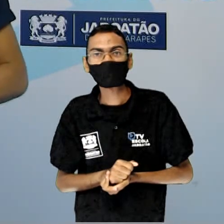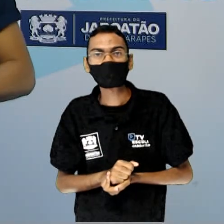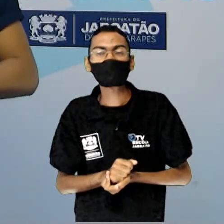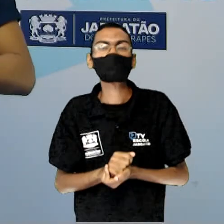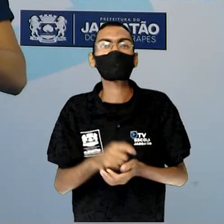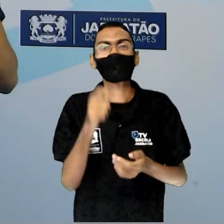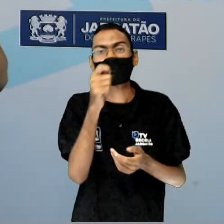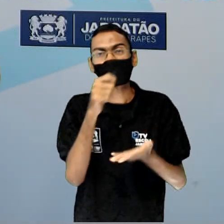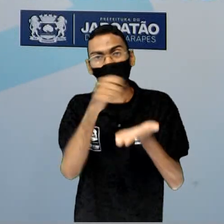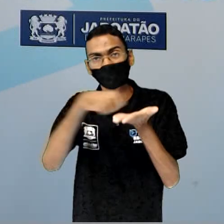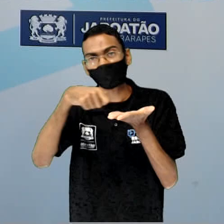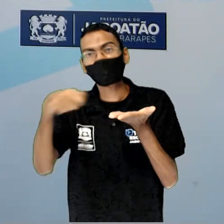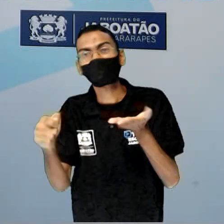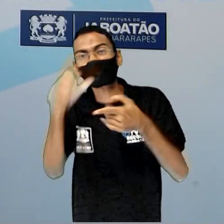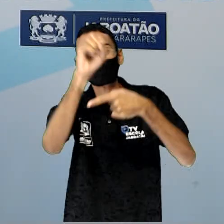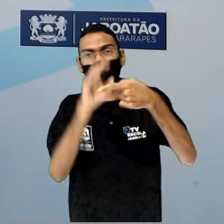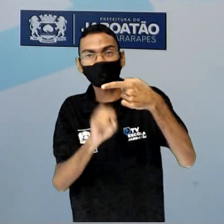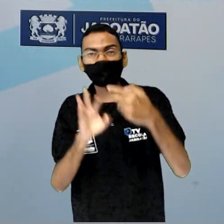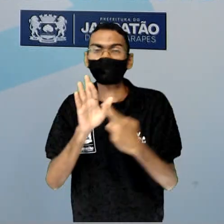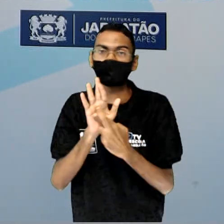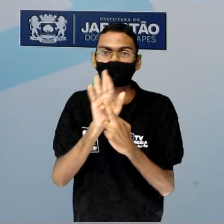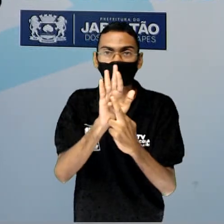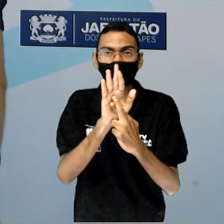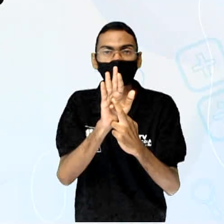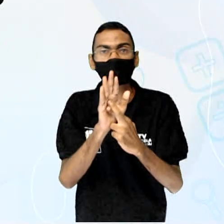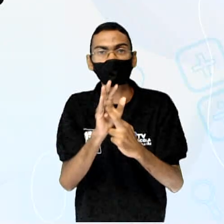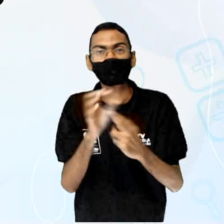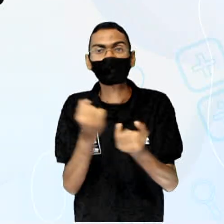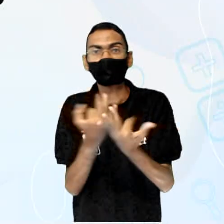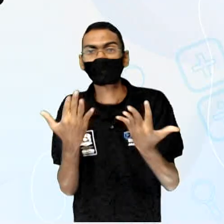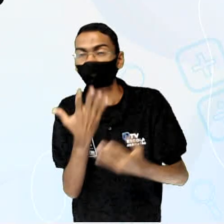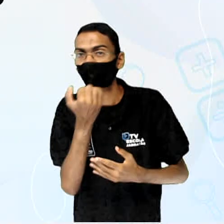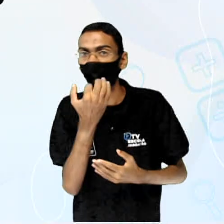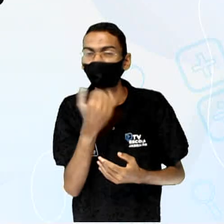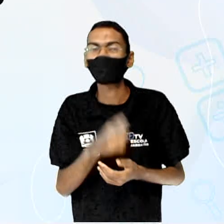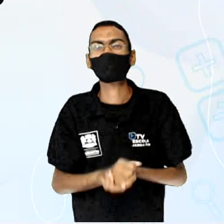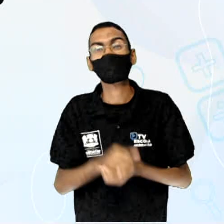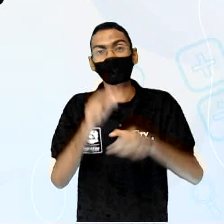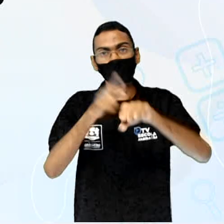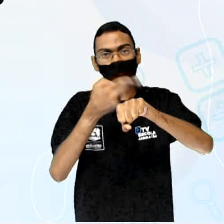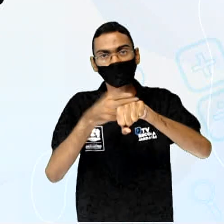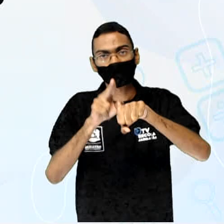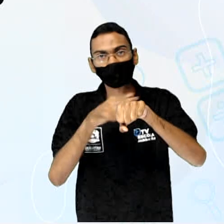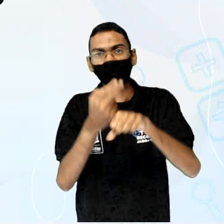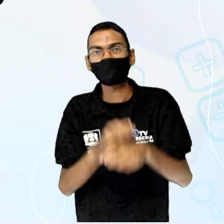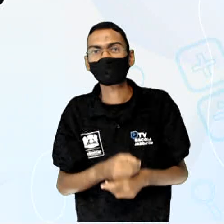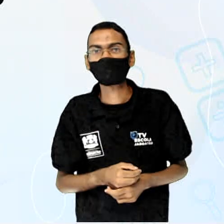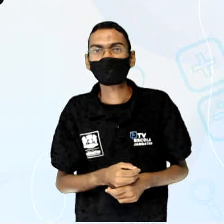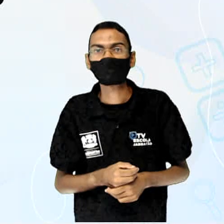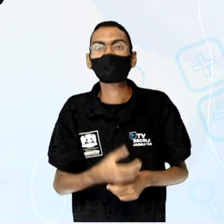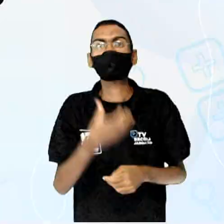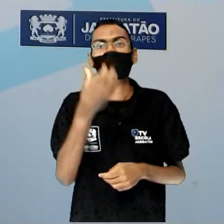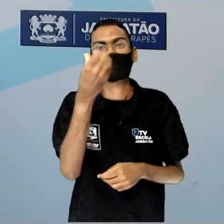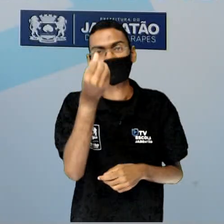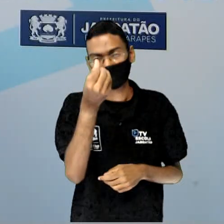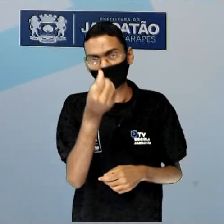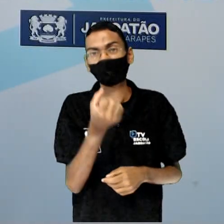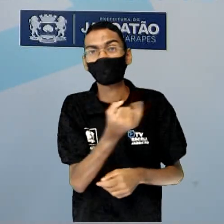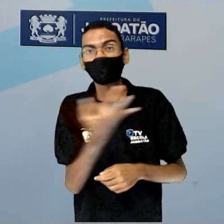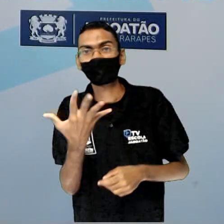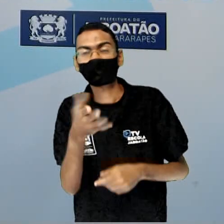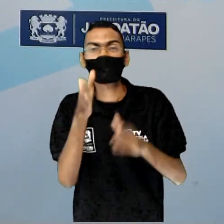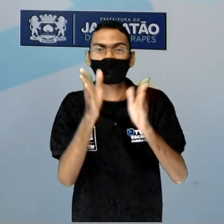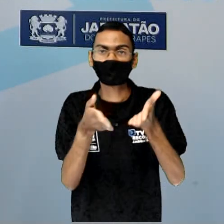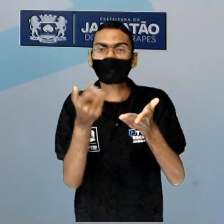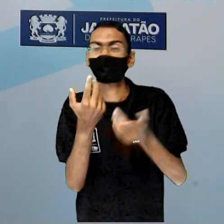quantidade de chocolate que eles comeram. Bom, seis indica a quantidade de partes que eles comeram.